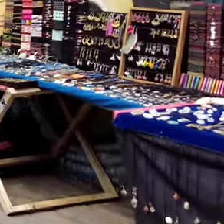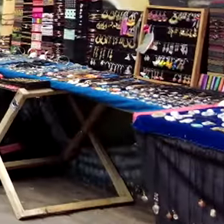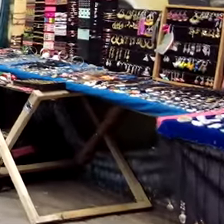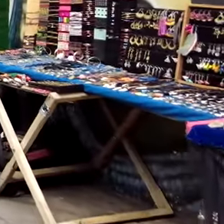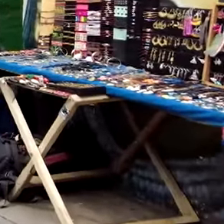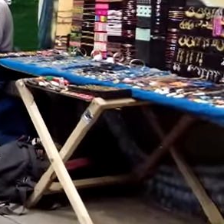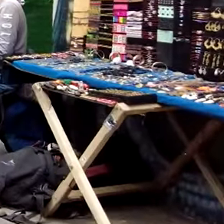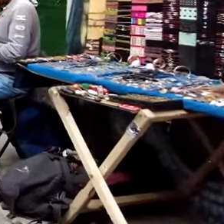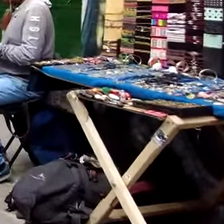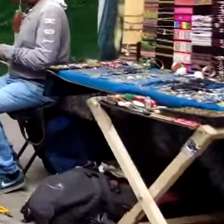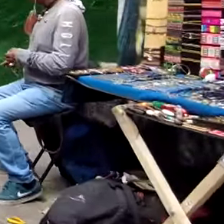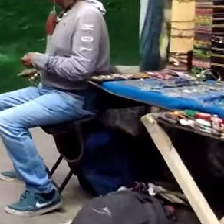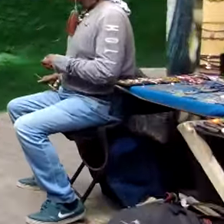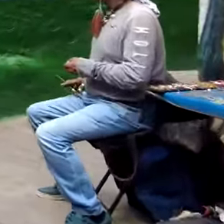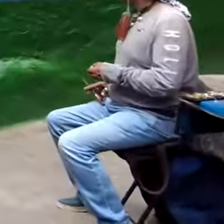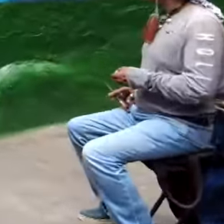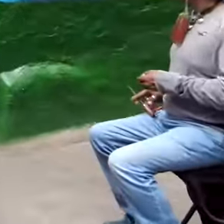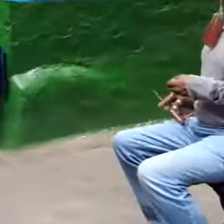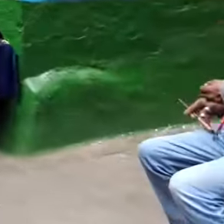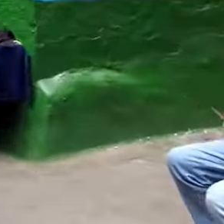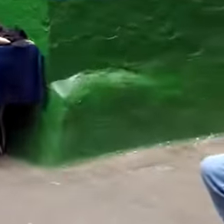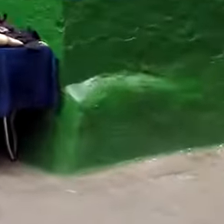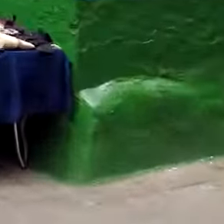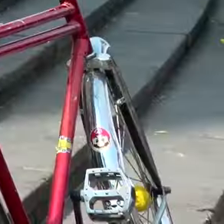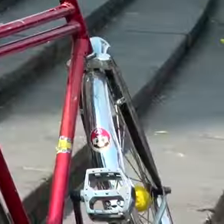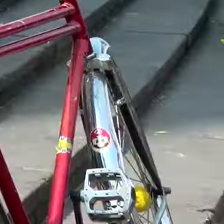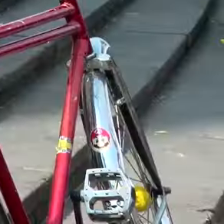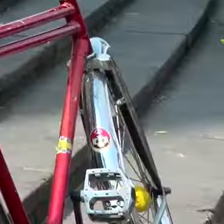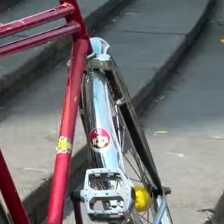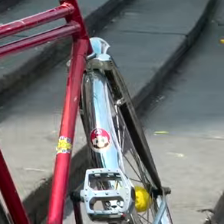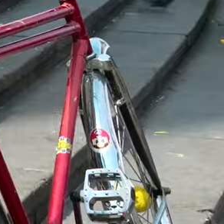Tchau! Tchau! Tchau!